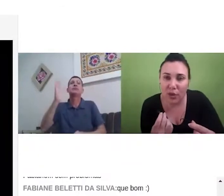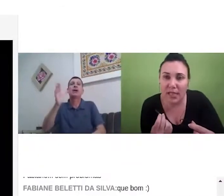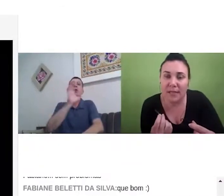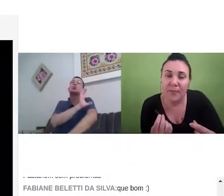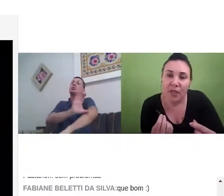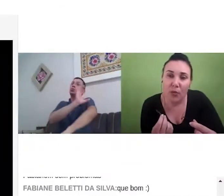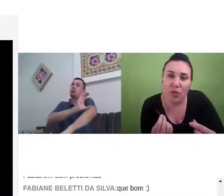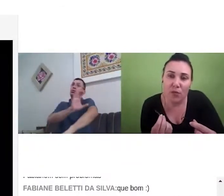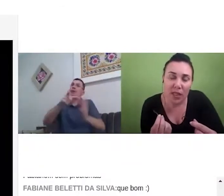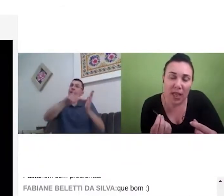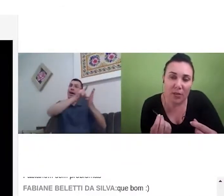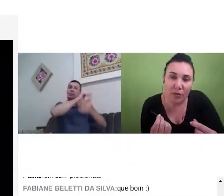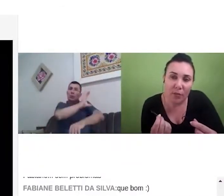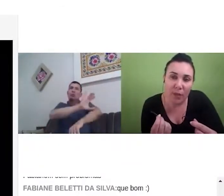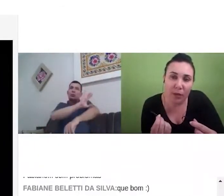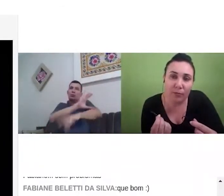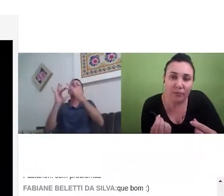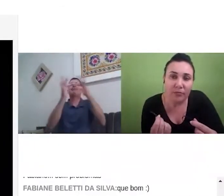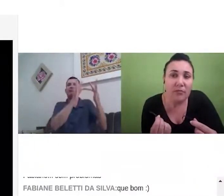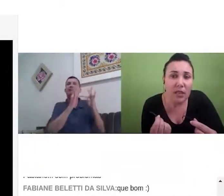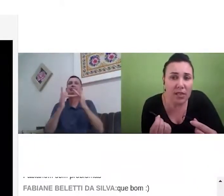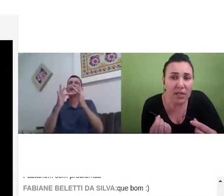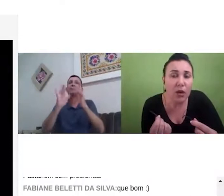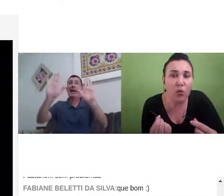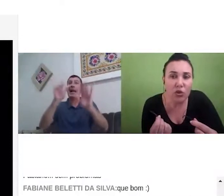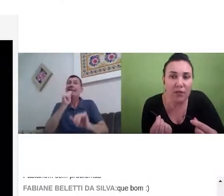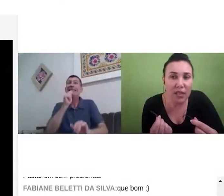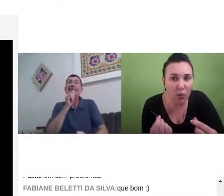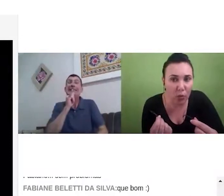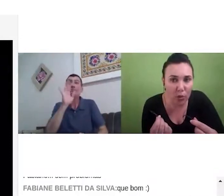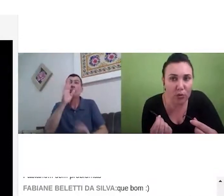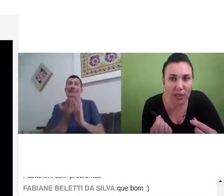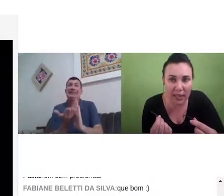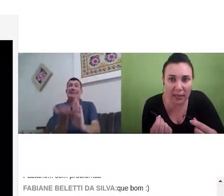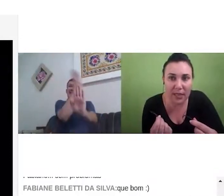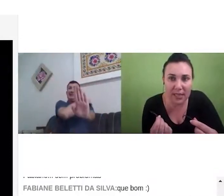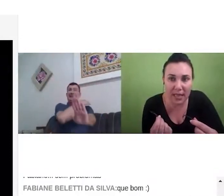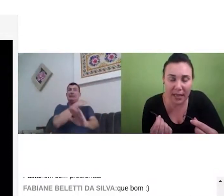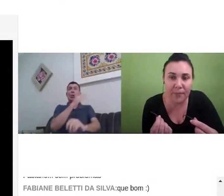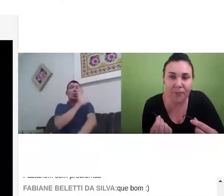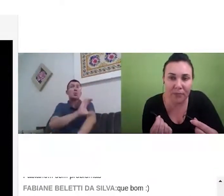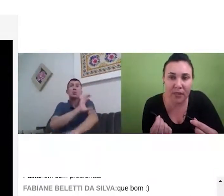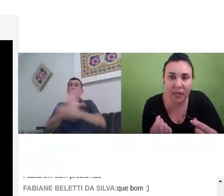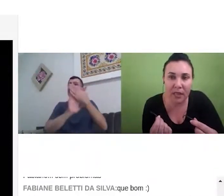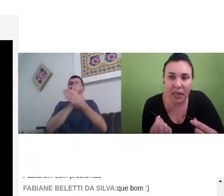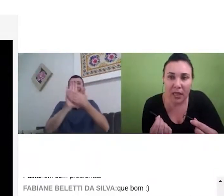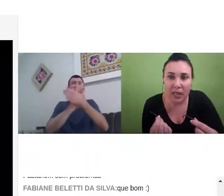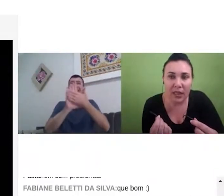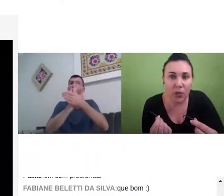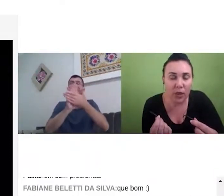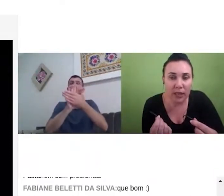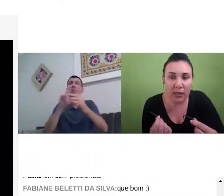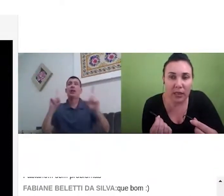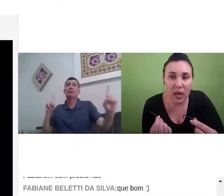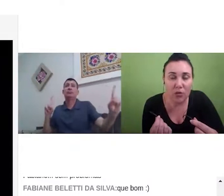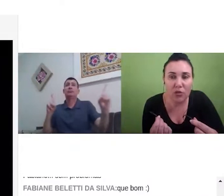funcionários da UFPEL, eu sei que alguns já fizeram um curso de Libras, né, antes,